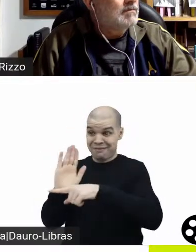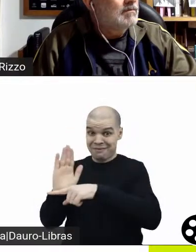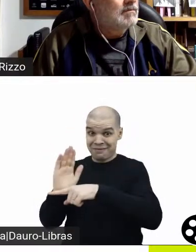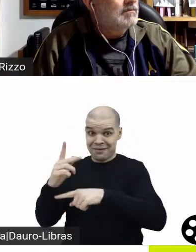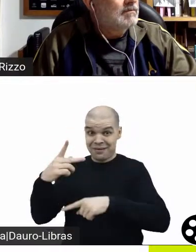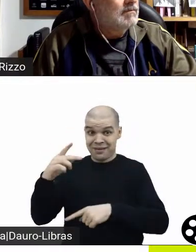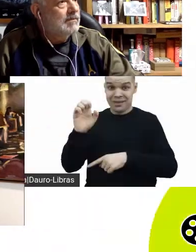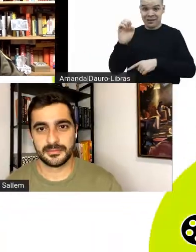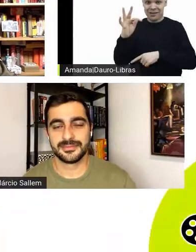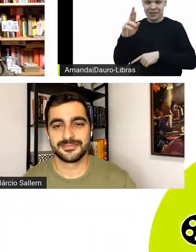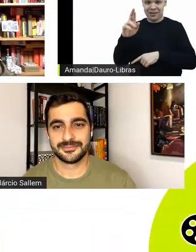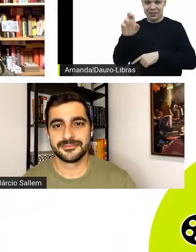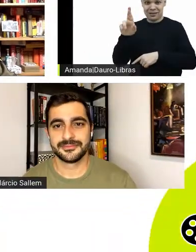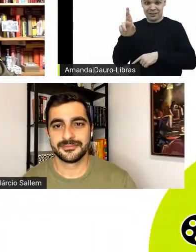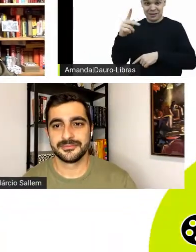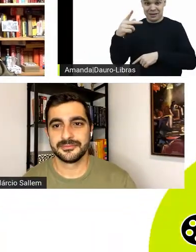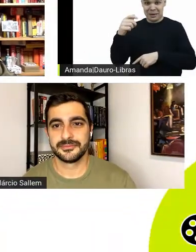mãos.